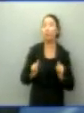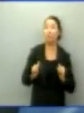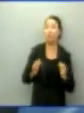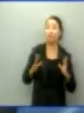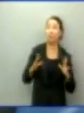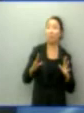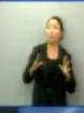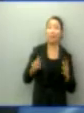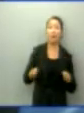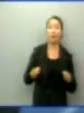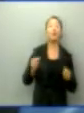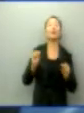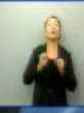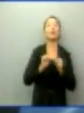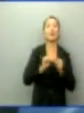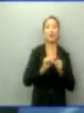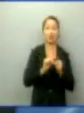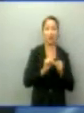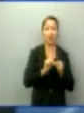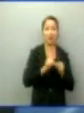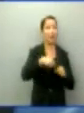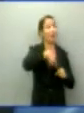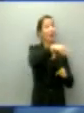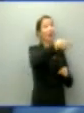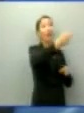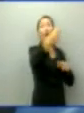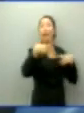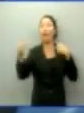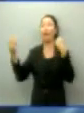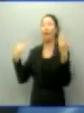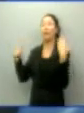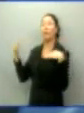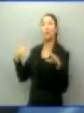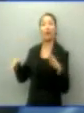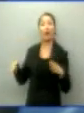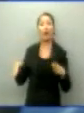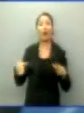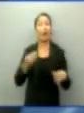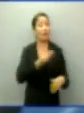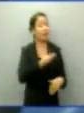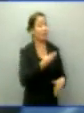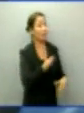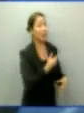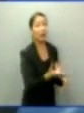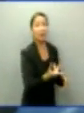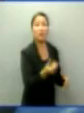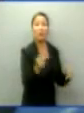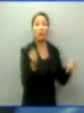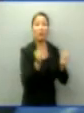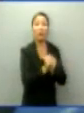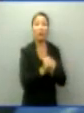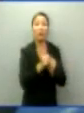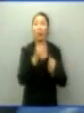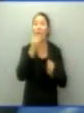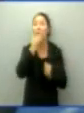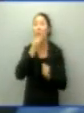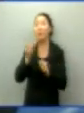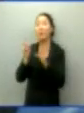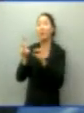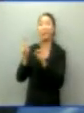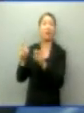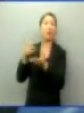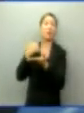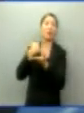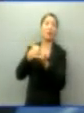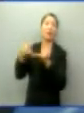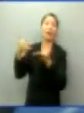os nossos alunos hoje na porta das escolas para os traficantes. Então vamos investir pesado na segurança, vamos atrair empresas para que